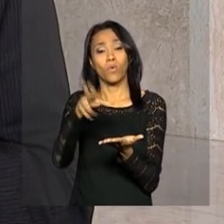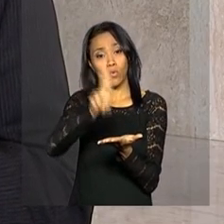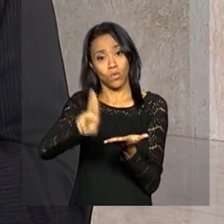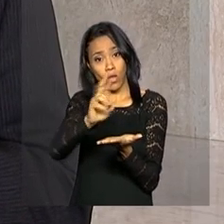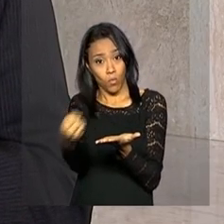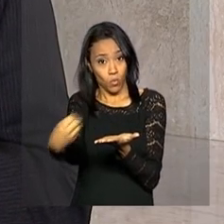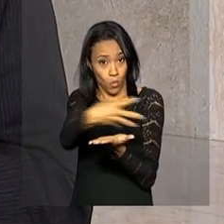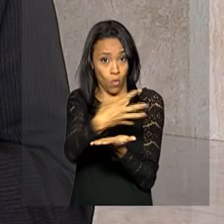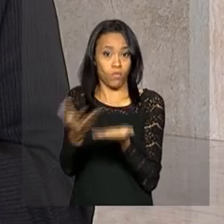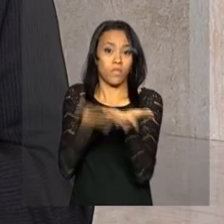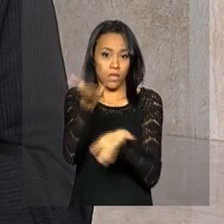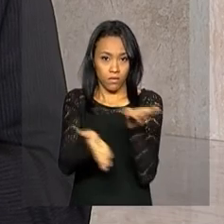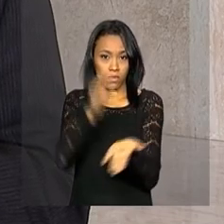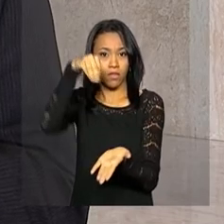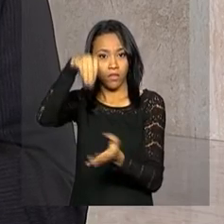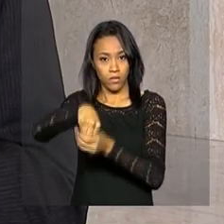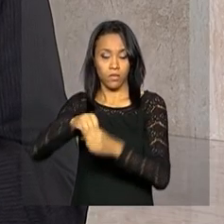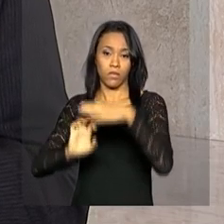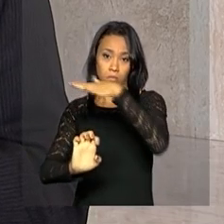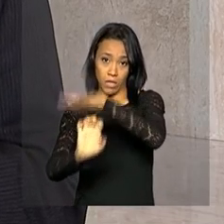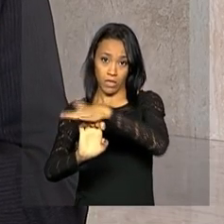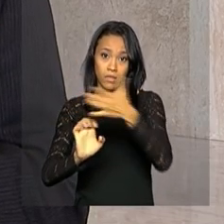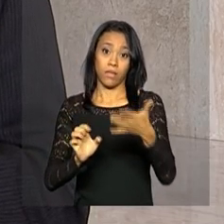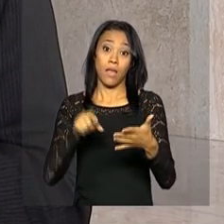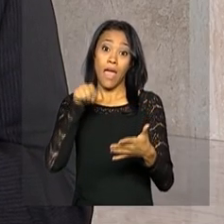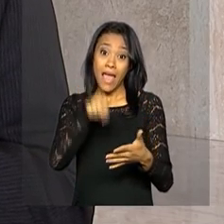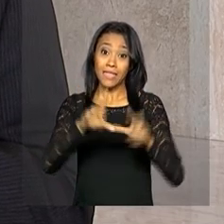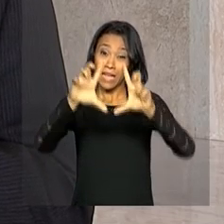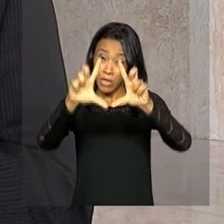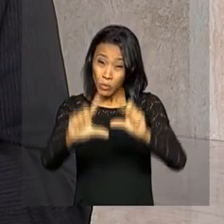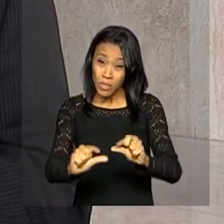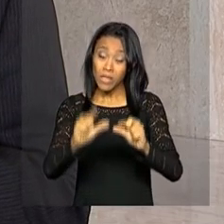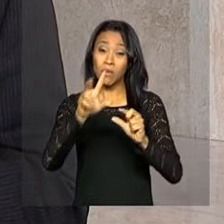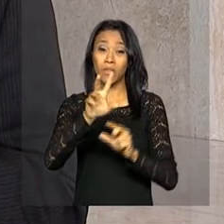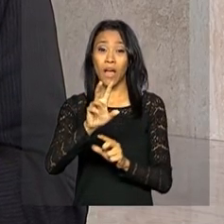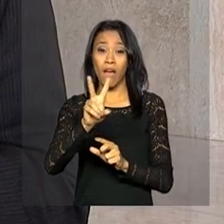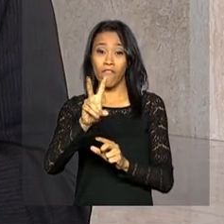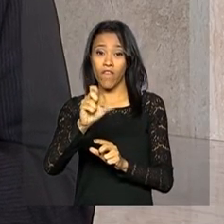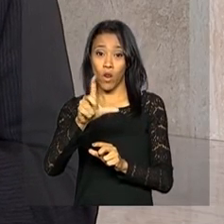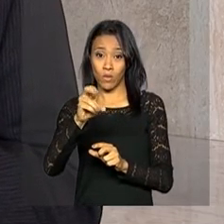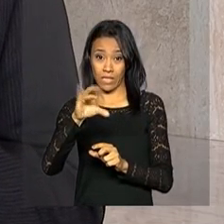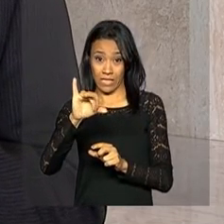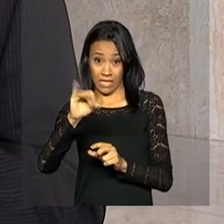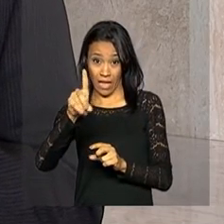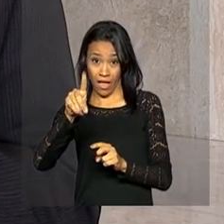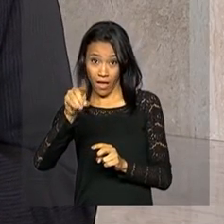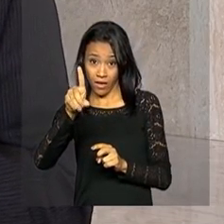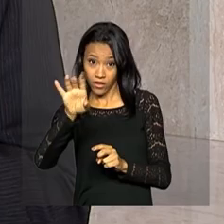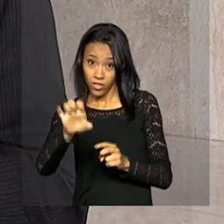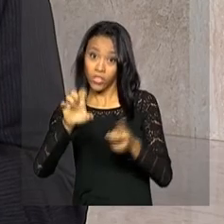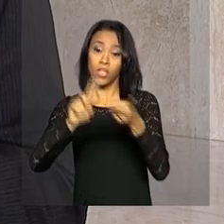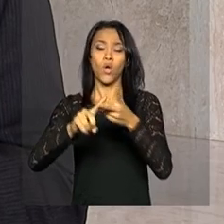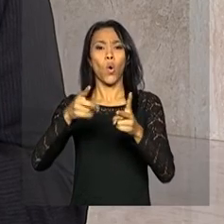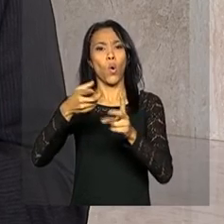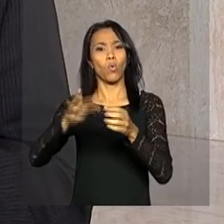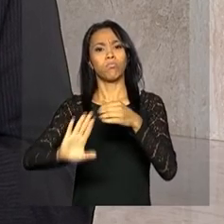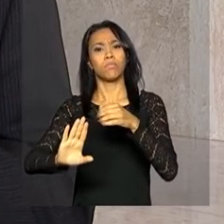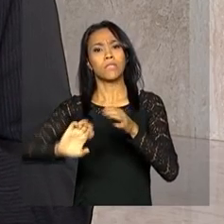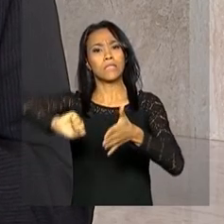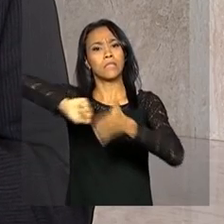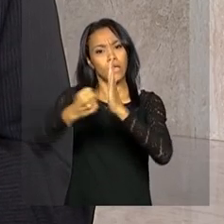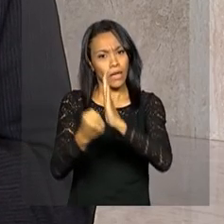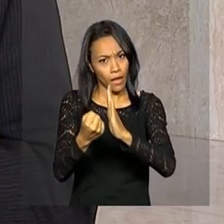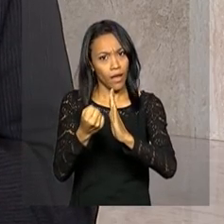tipo de serviço. Essas práticas de redução da velocidade, suspensão do serviço ou ainda cobranças adicionais